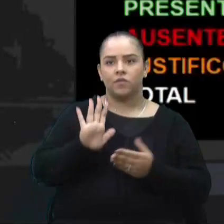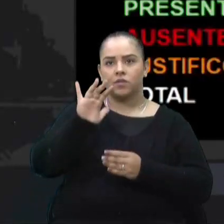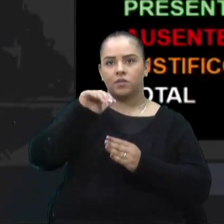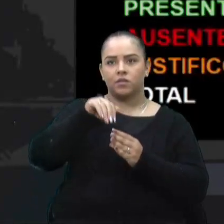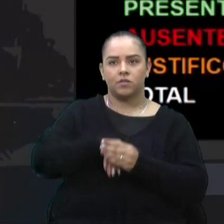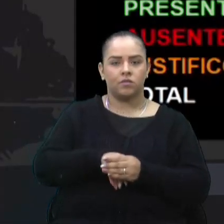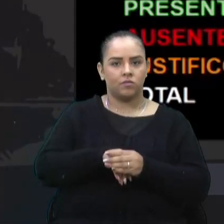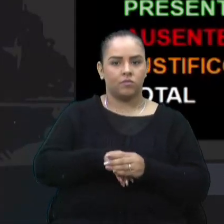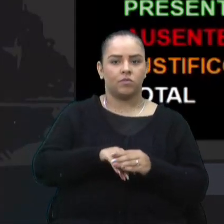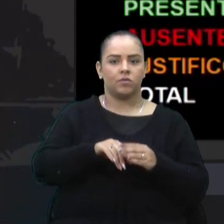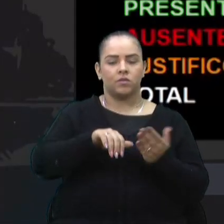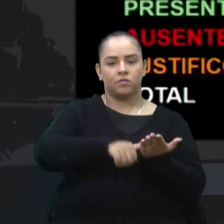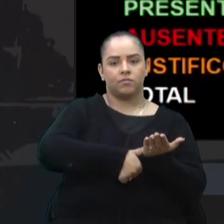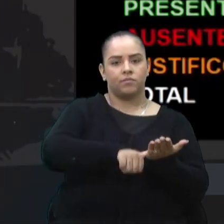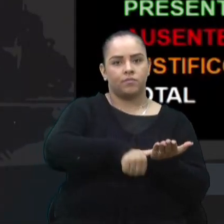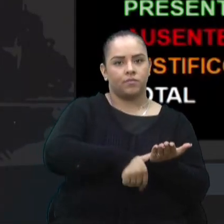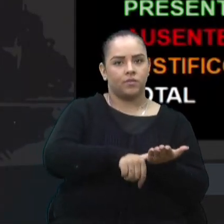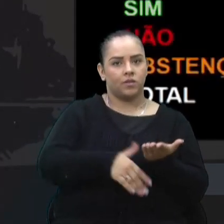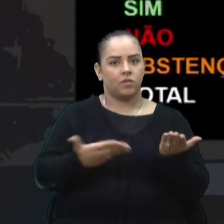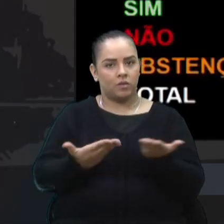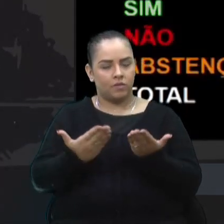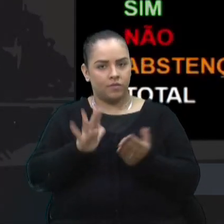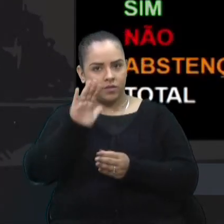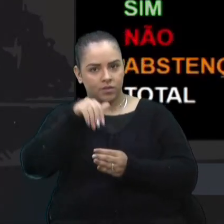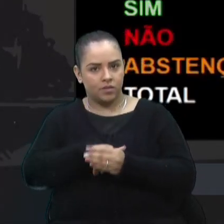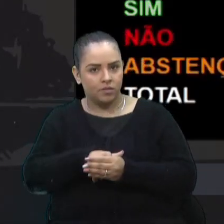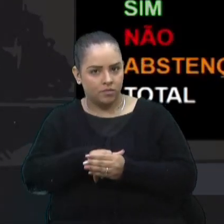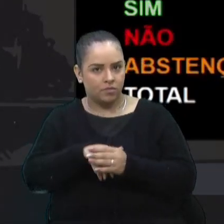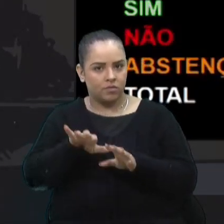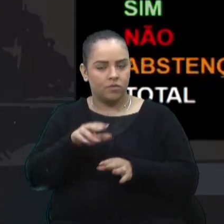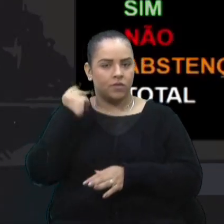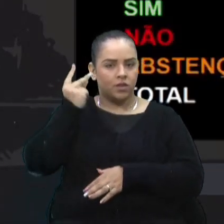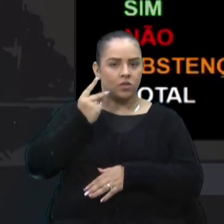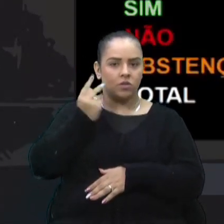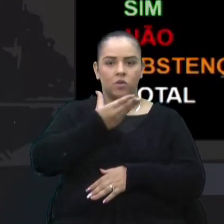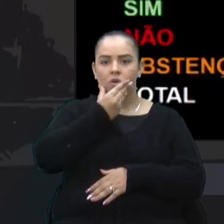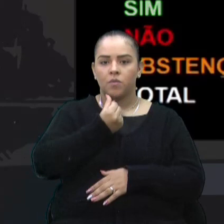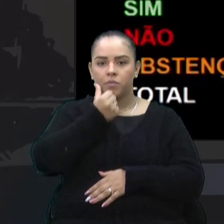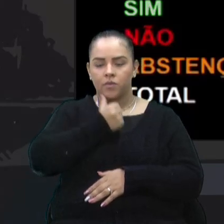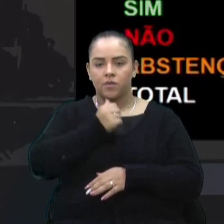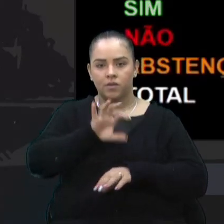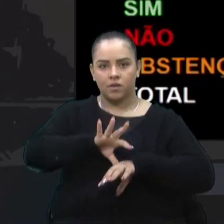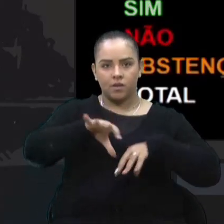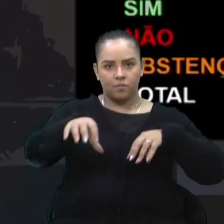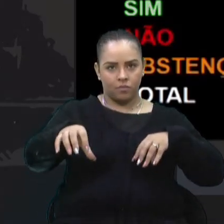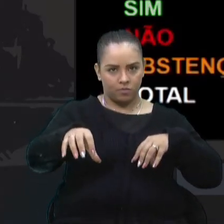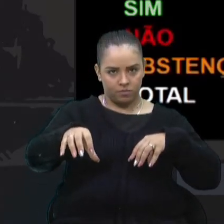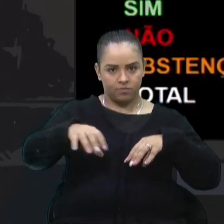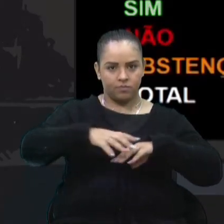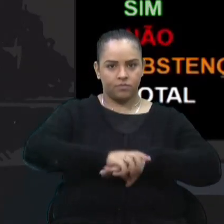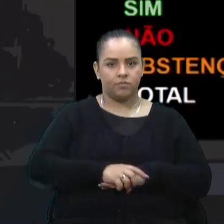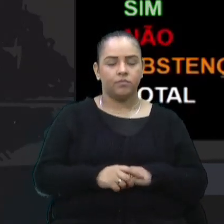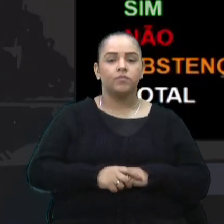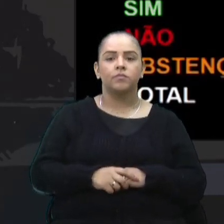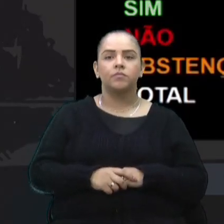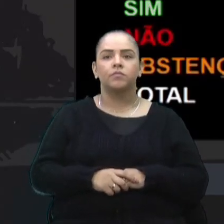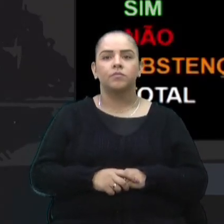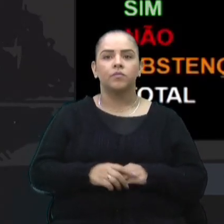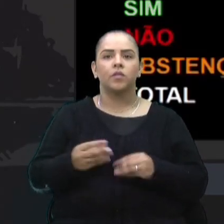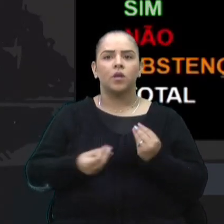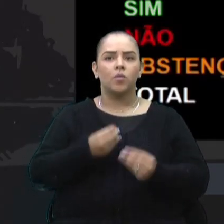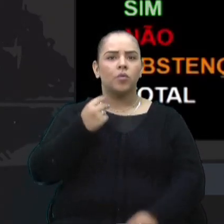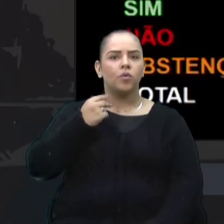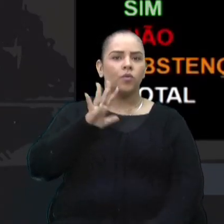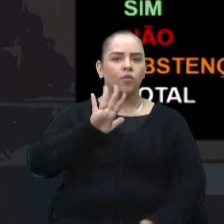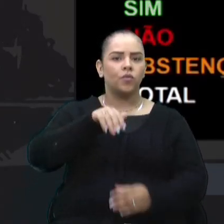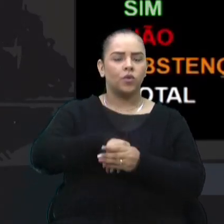dos votos no terminal eletrônico, passemos ao registro dos votos das vereadoras e vereadores que acompanham remotamente a sessão. Como